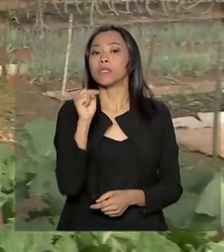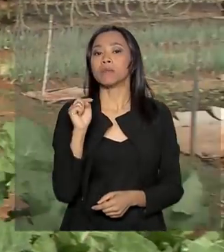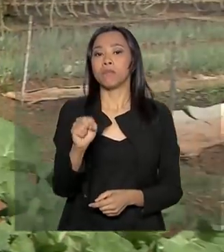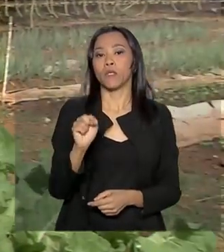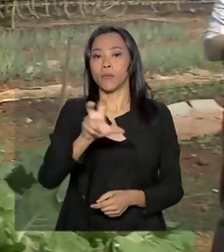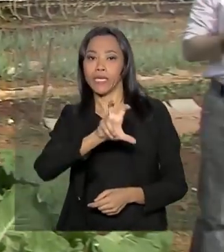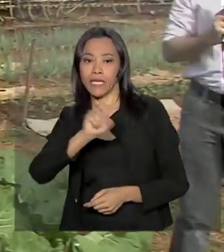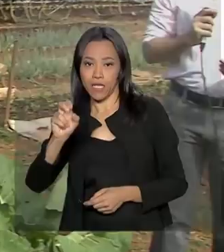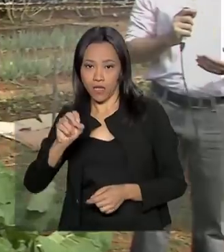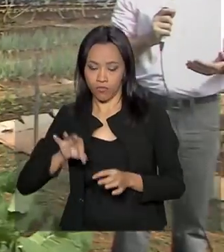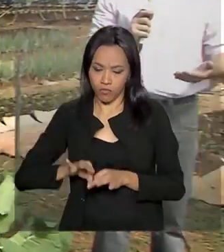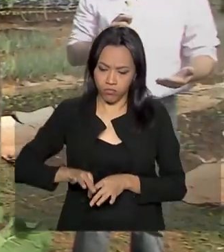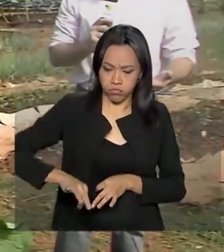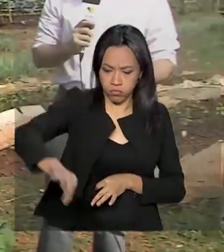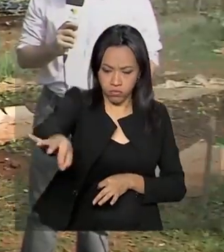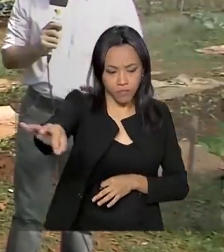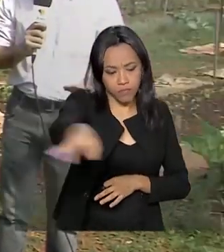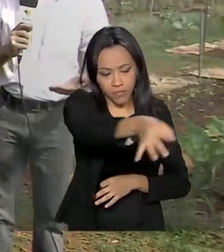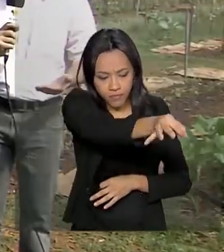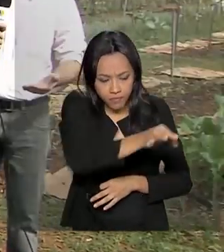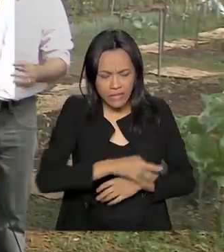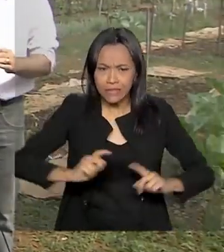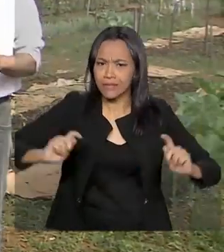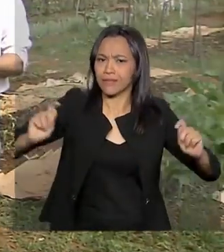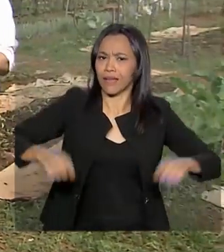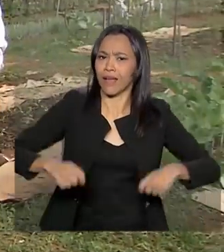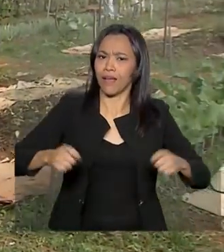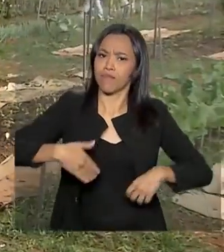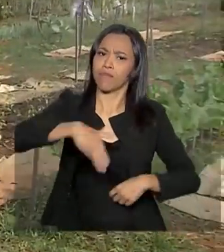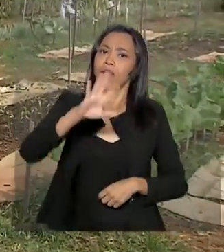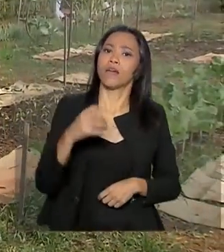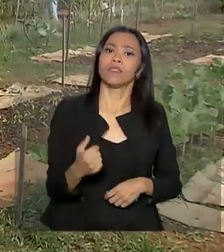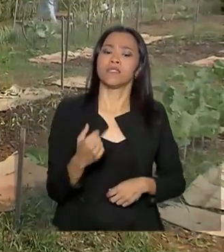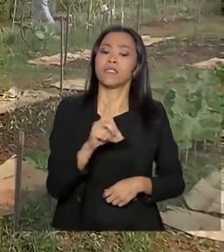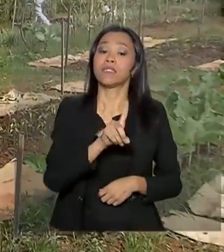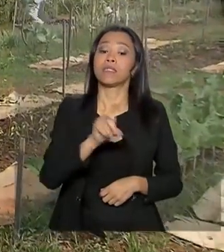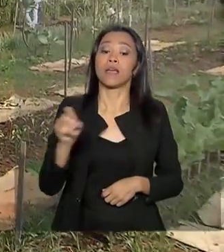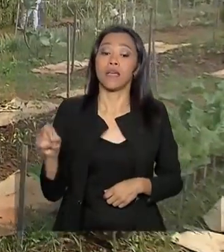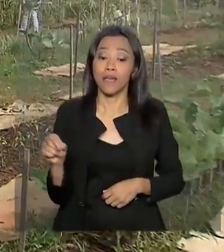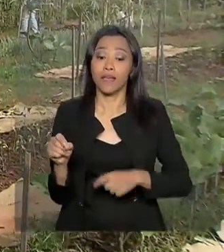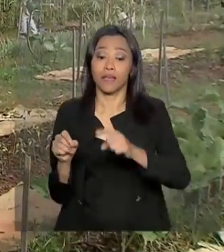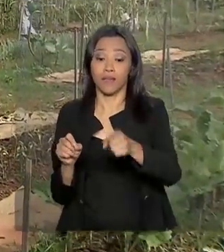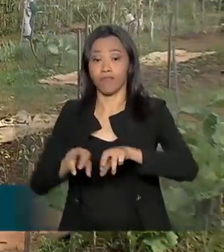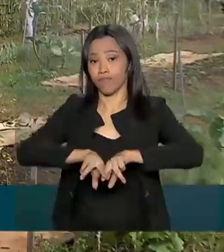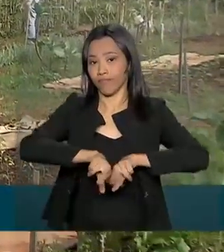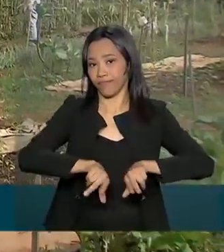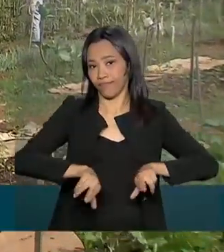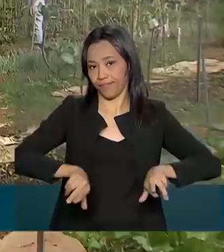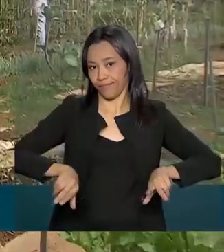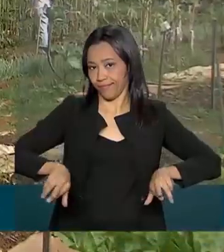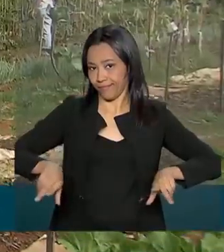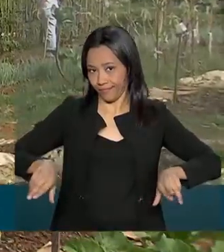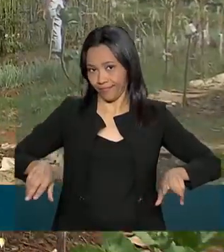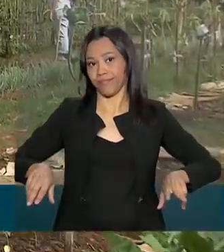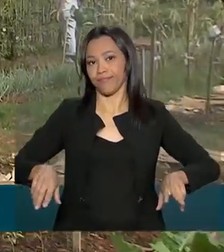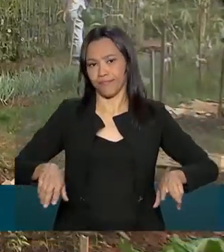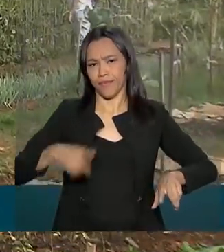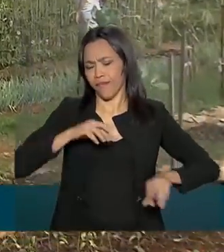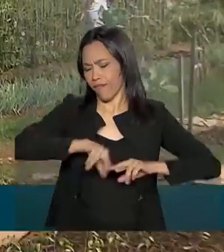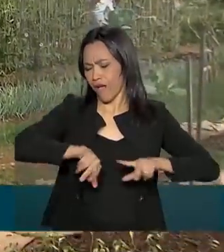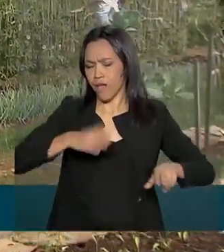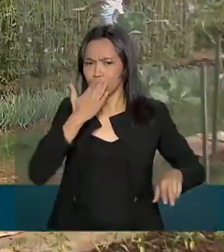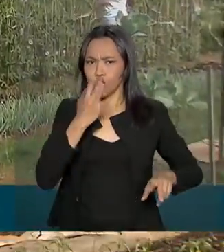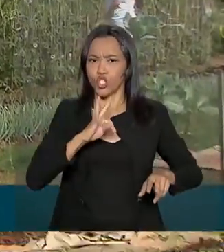quadrados, espaço suficiente para o cultivo de mais de 100 qualidades de hortaliças e ervas medicinais. Os